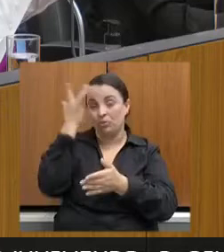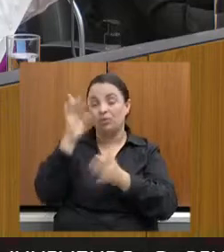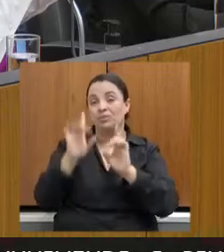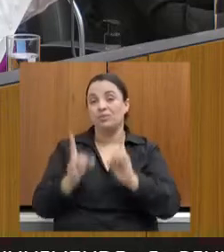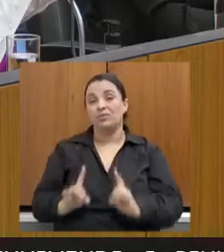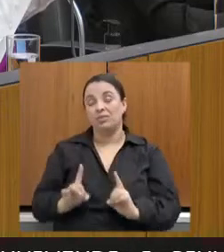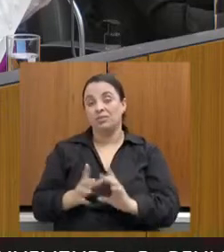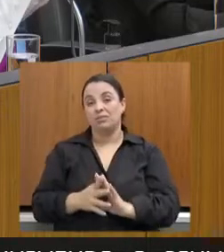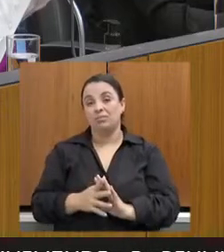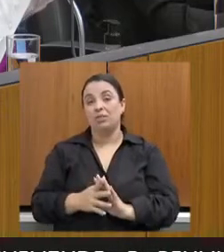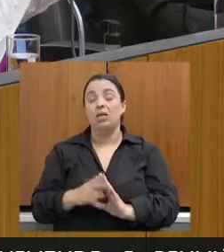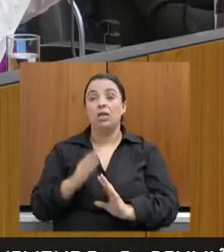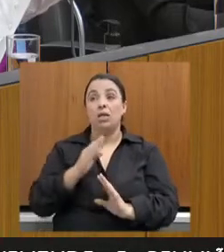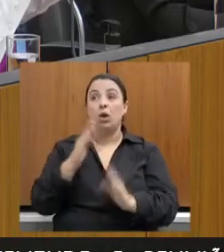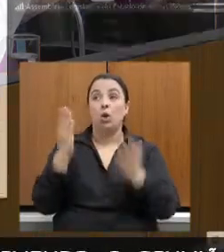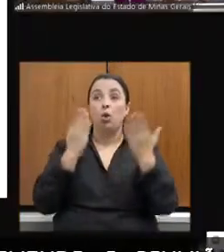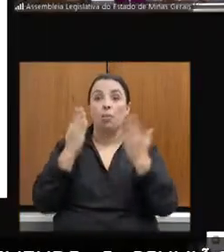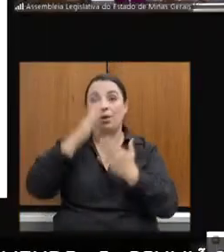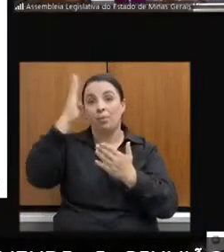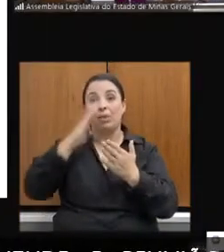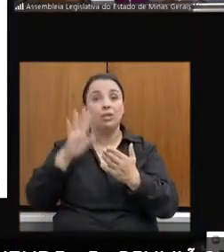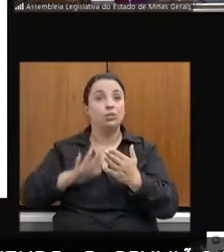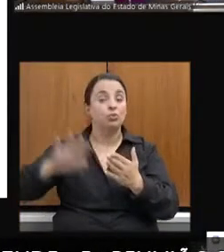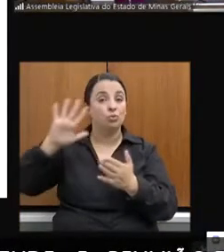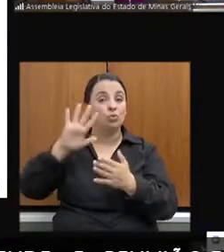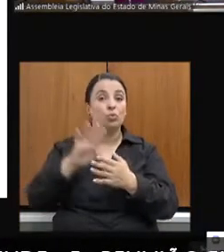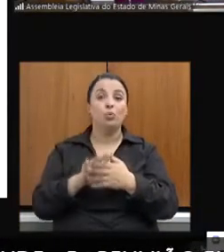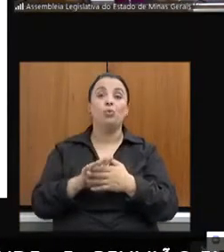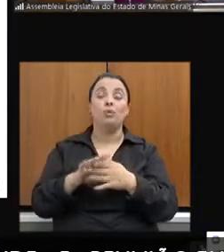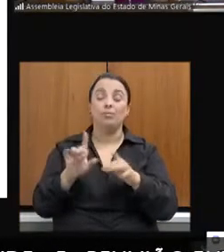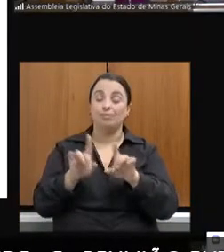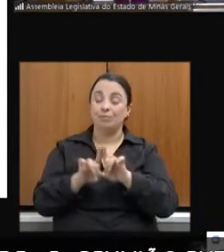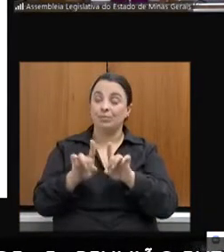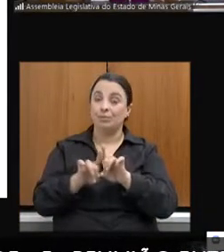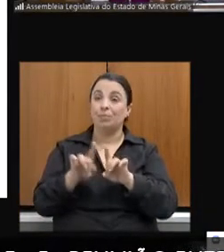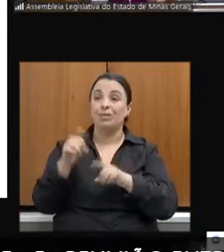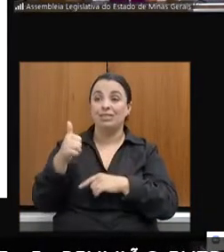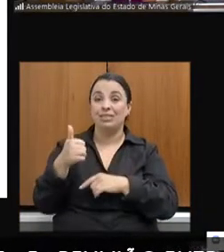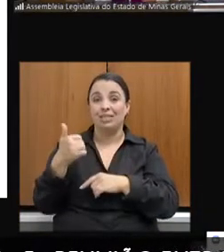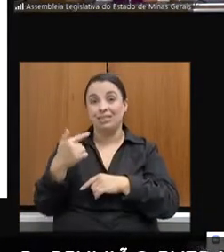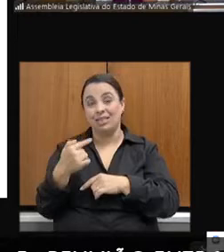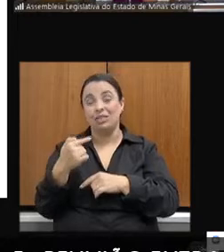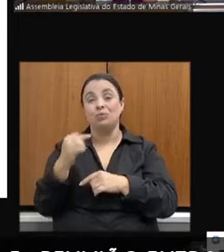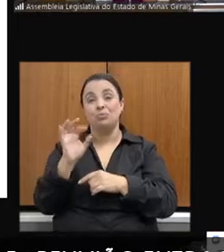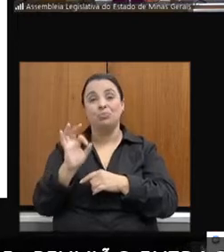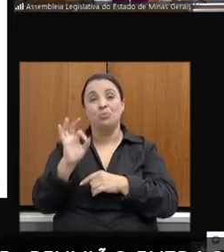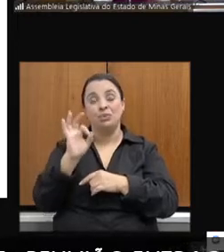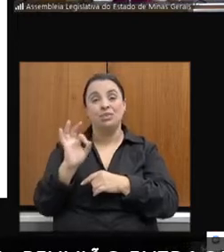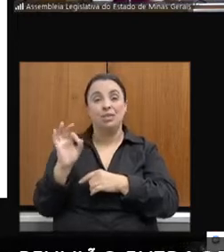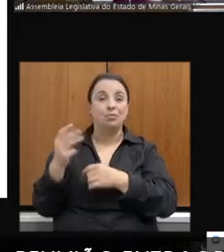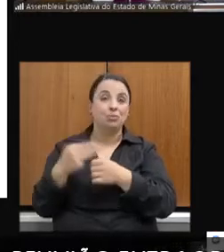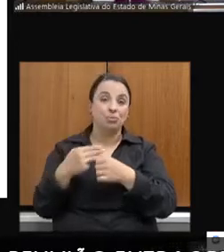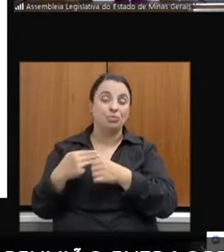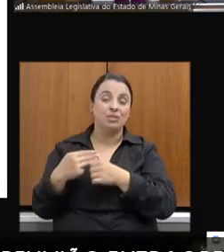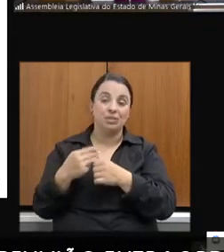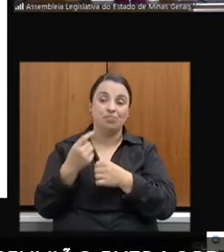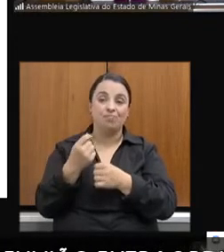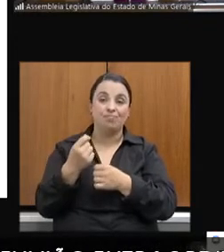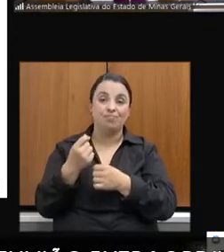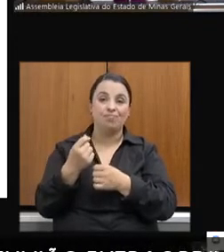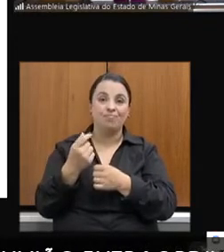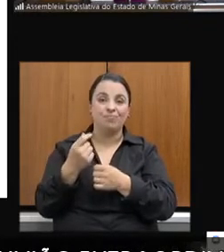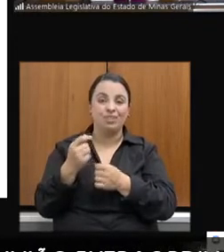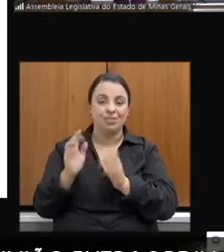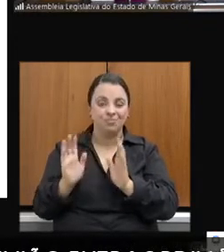questão do Brasil, também não está muito diferente. Foram 17% dos municípios que investiram. E, por